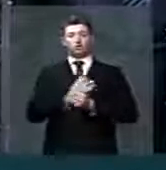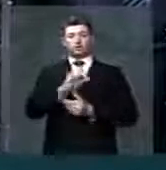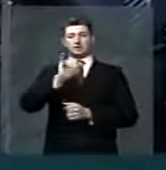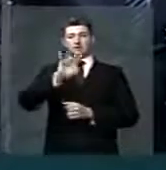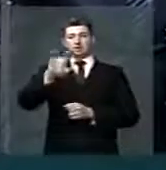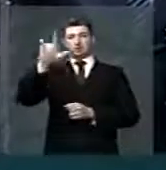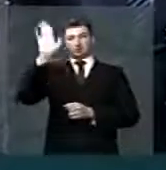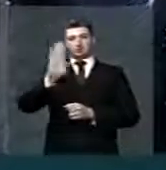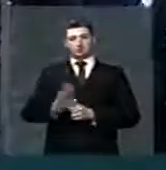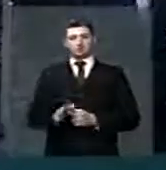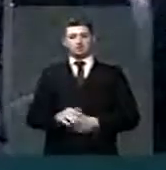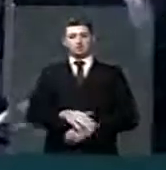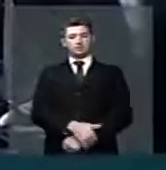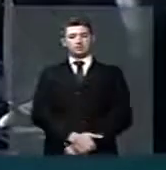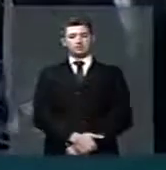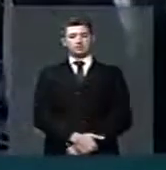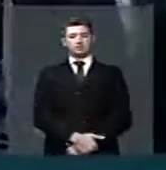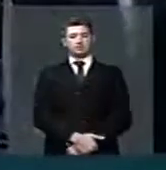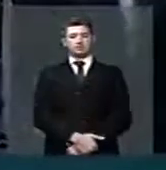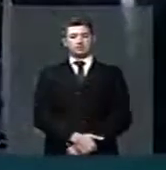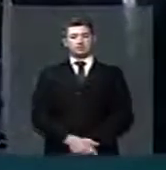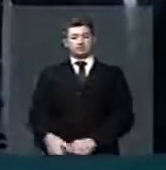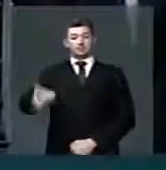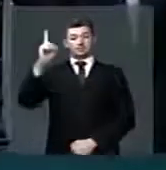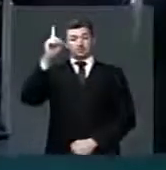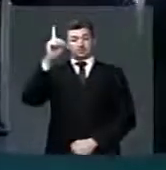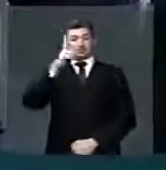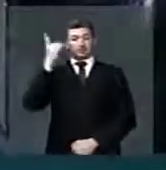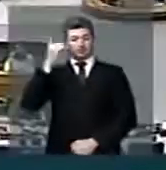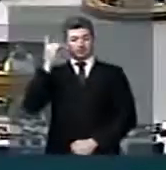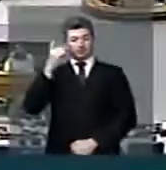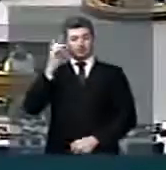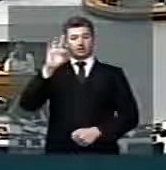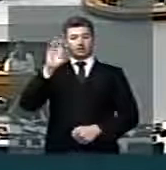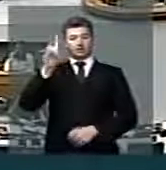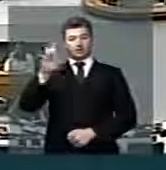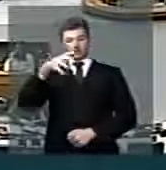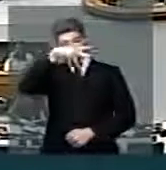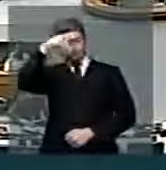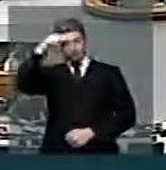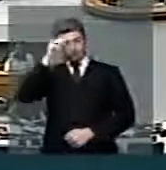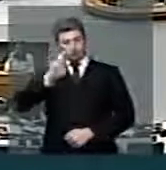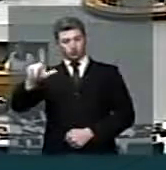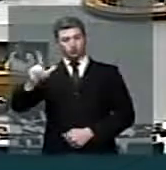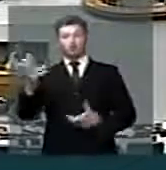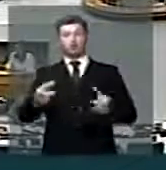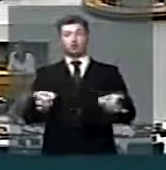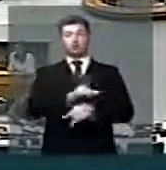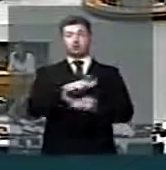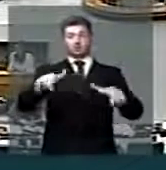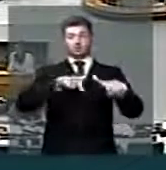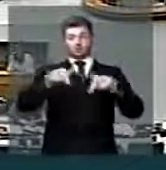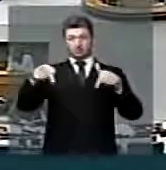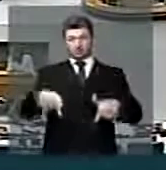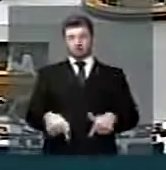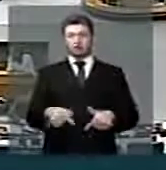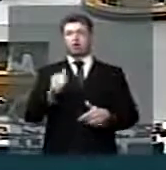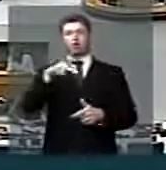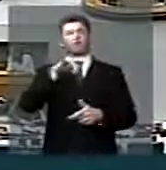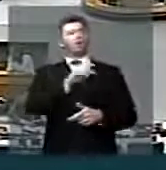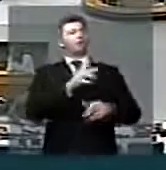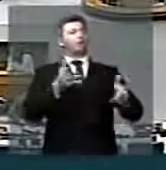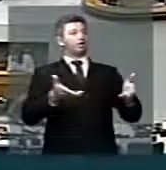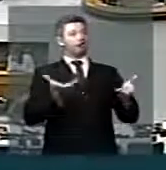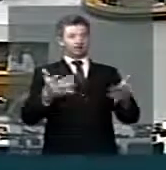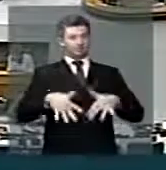Civil Brasileiro. O deputado Fábio Tradi, do PMDB do Mato Grosso do Sul, termina a sessão extraordinária Antônio Carlos Silva, que foi